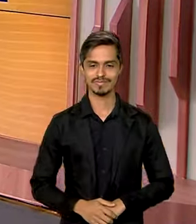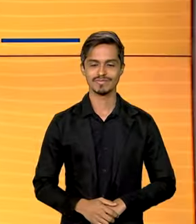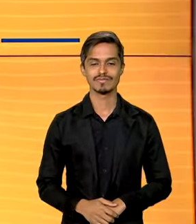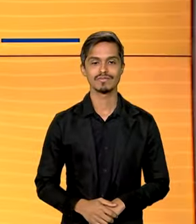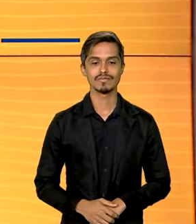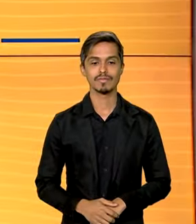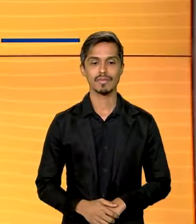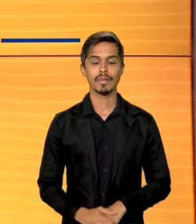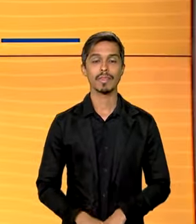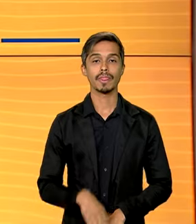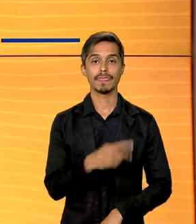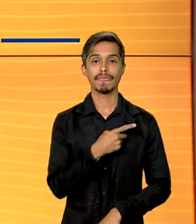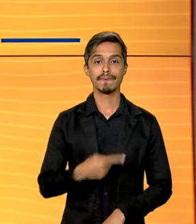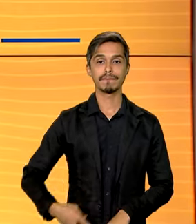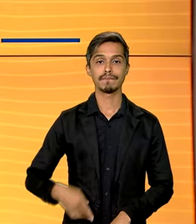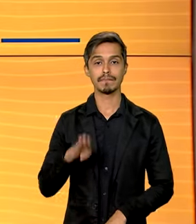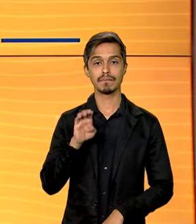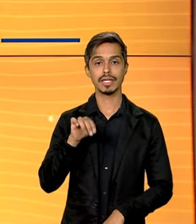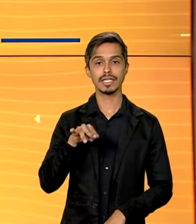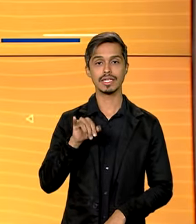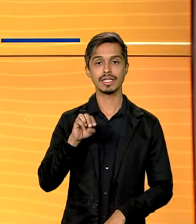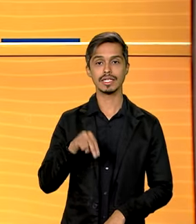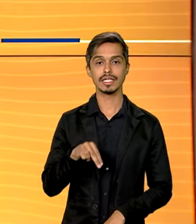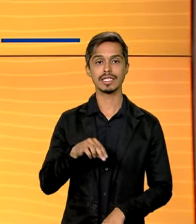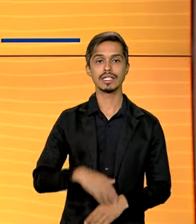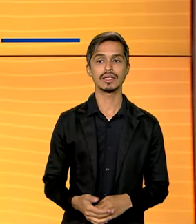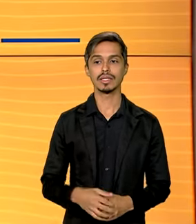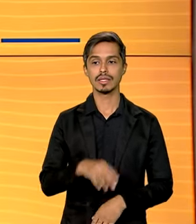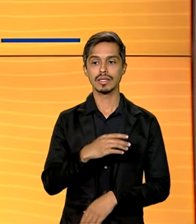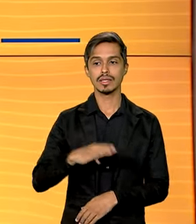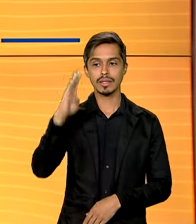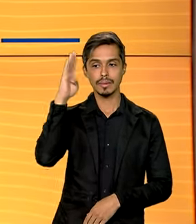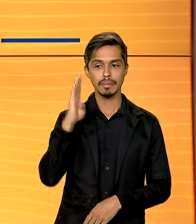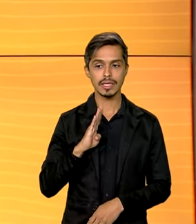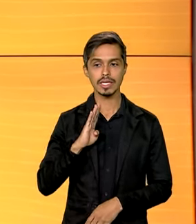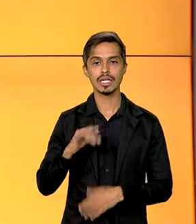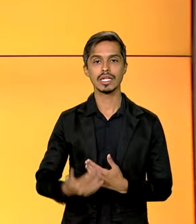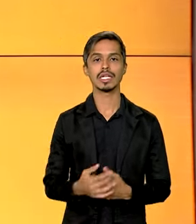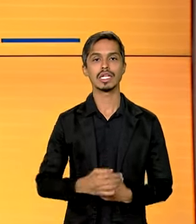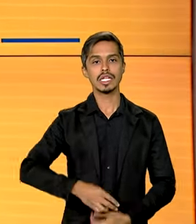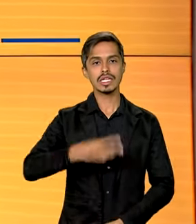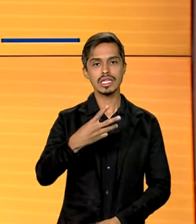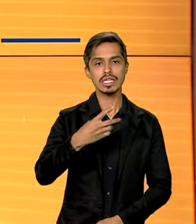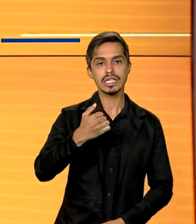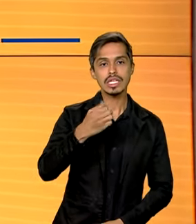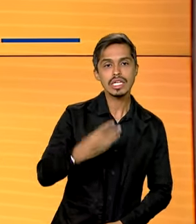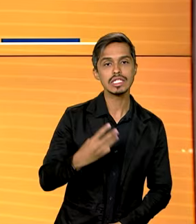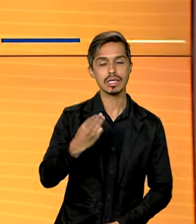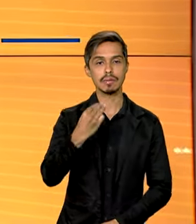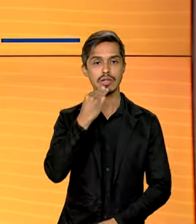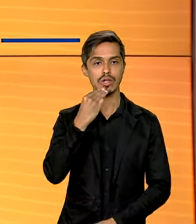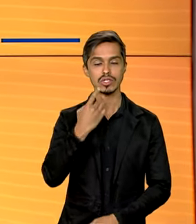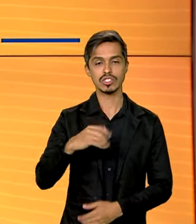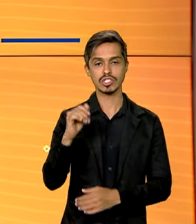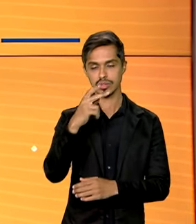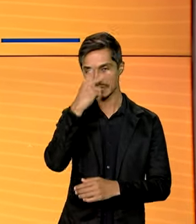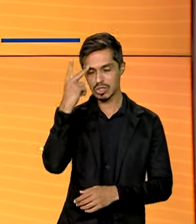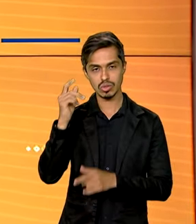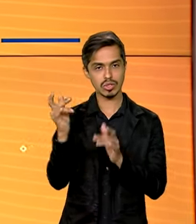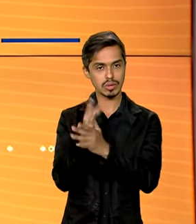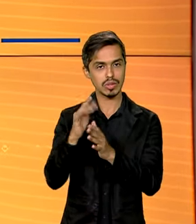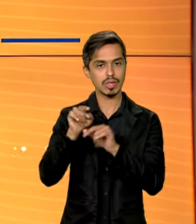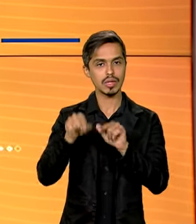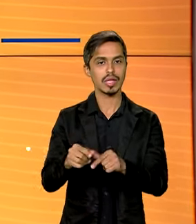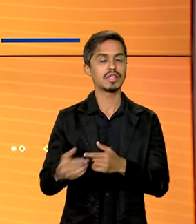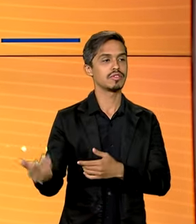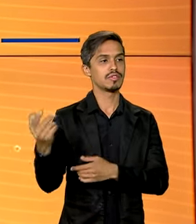E o presidente do Benin, país africano com cerca de 13 milhões de habitantes, fez uma visita de Estado ao Brasil. Ele